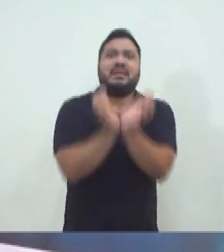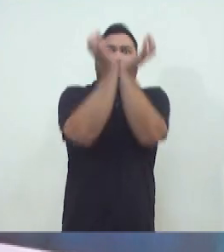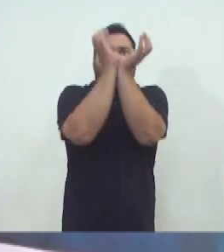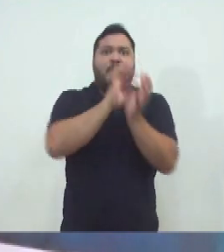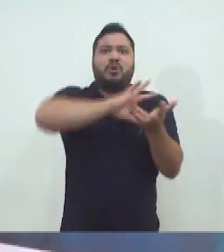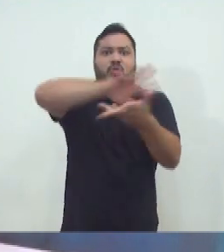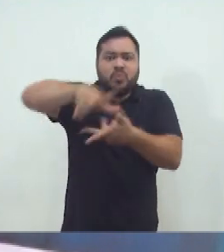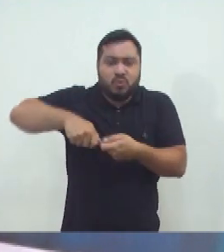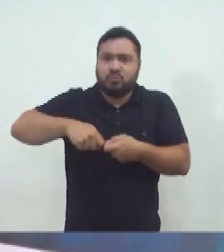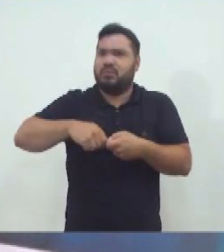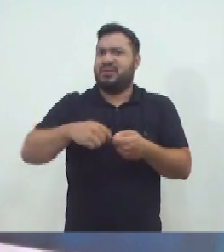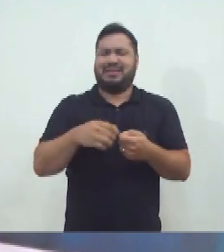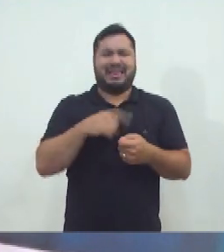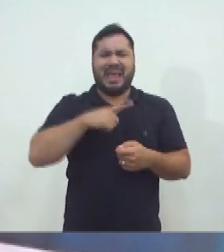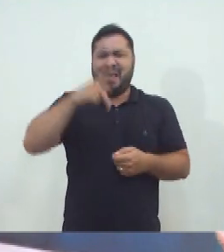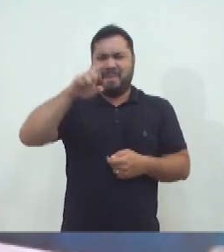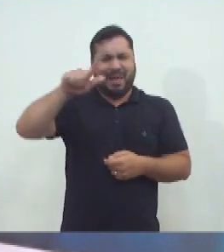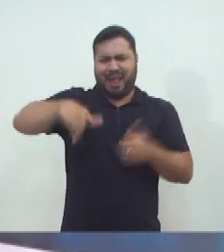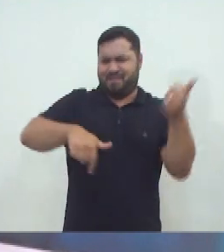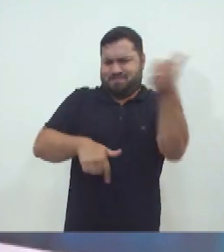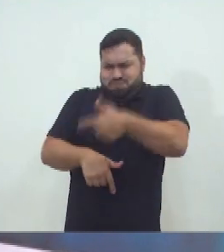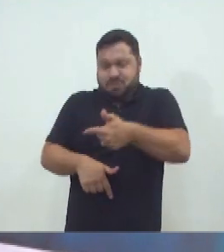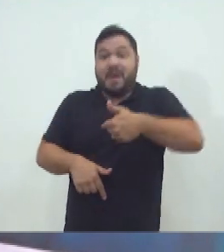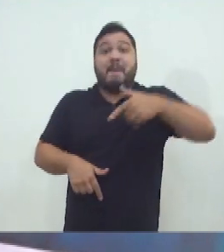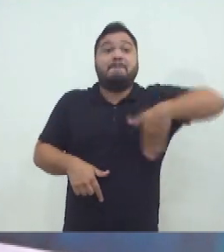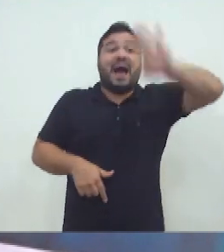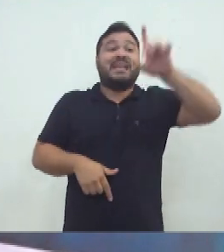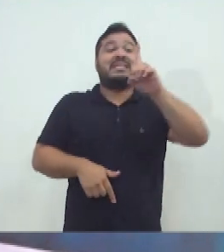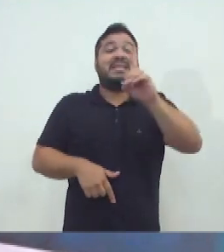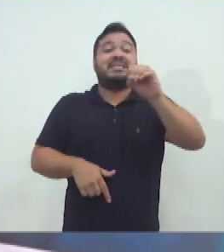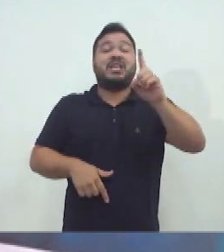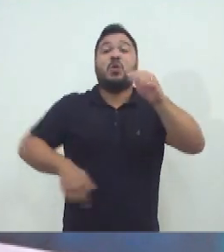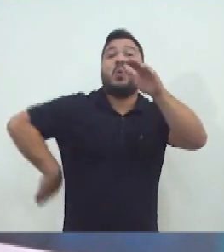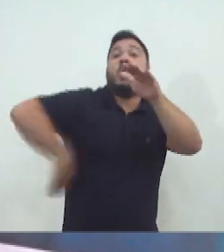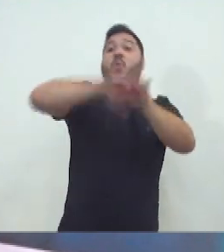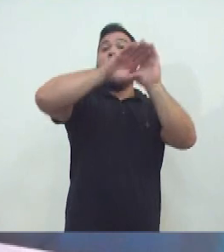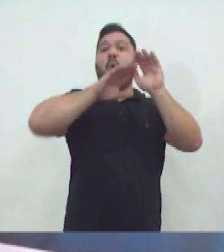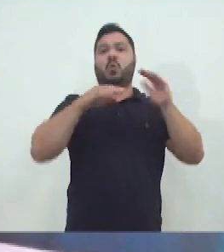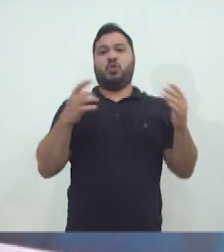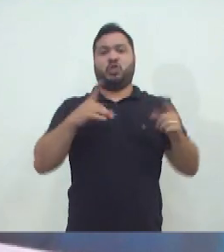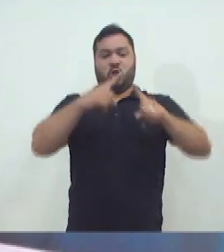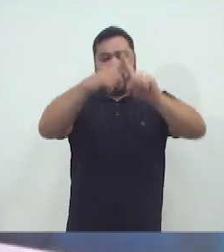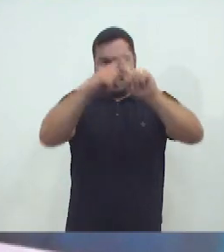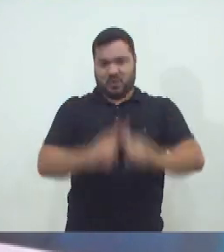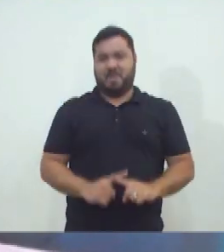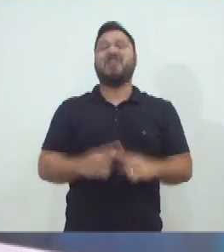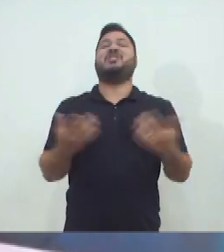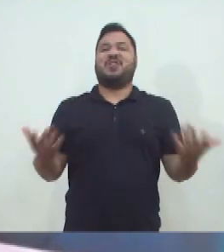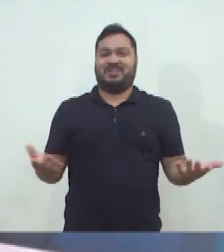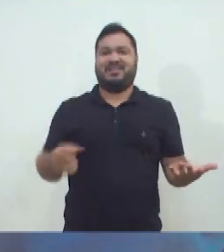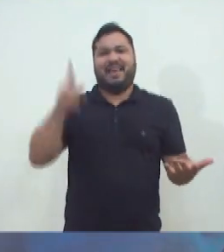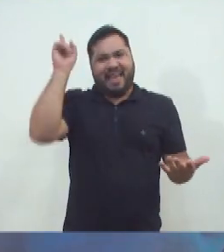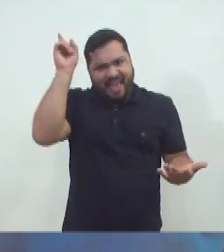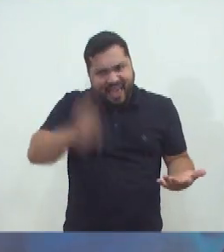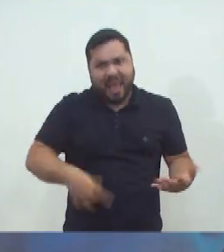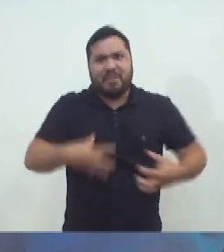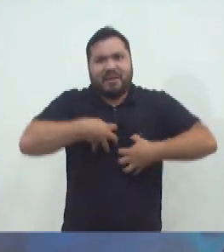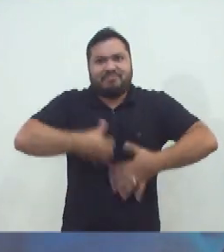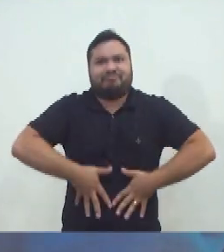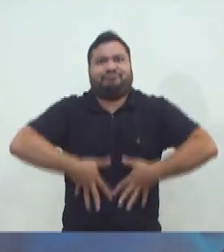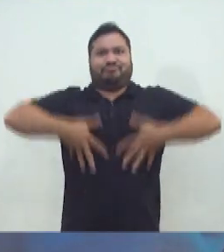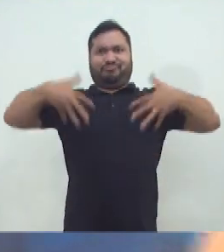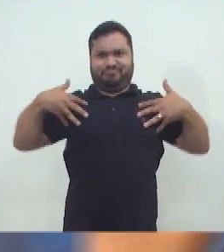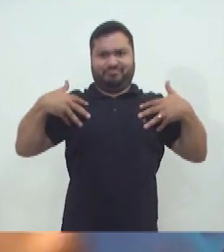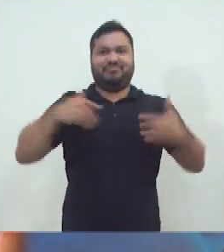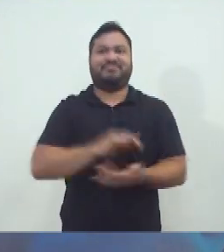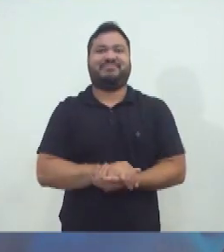Copas do Mundo de Futebol, superando até o Rei Pelé com 101 gols só nessas competições. É ou não é